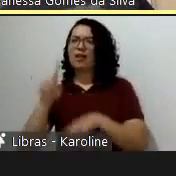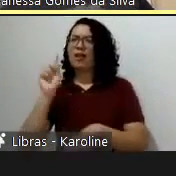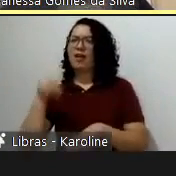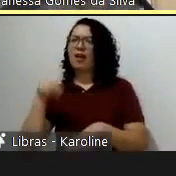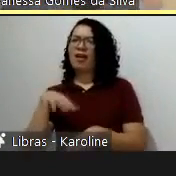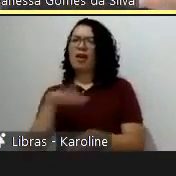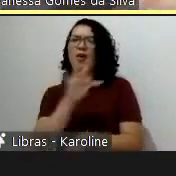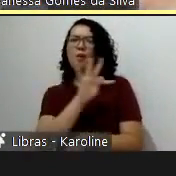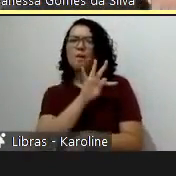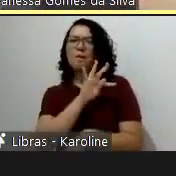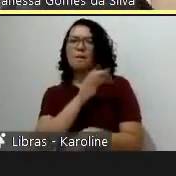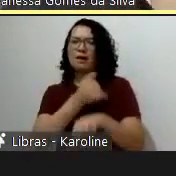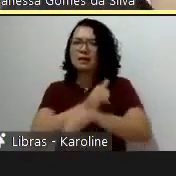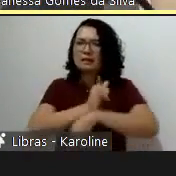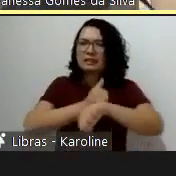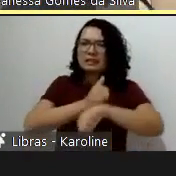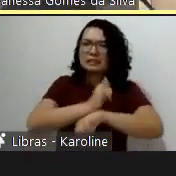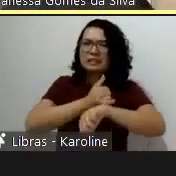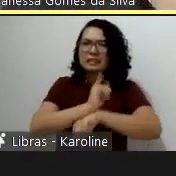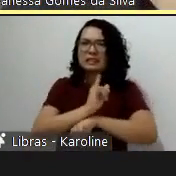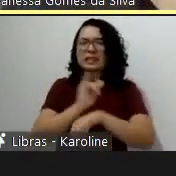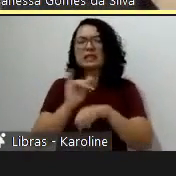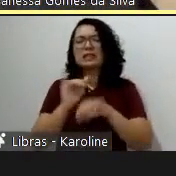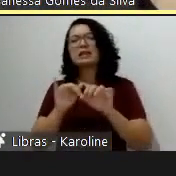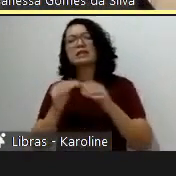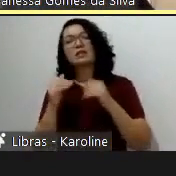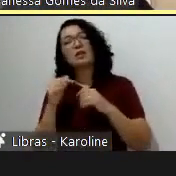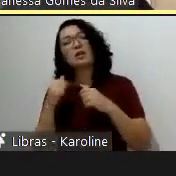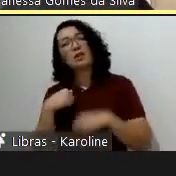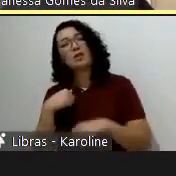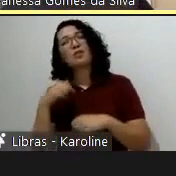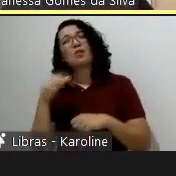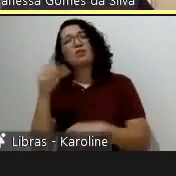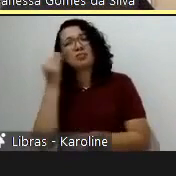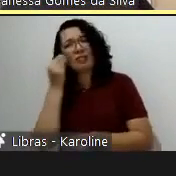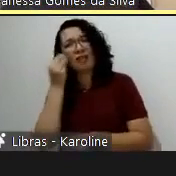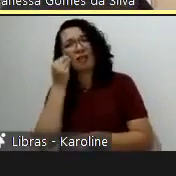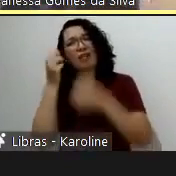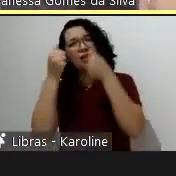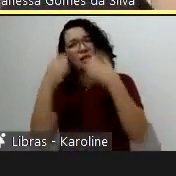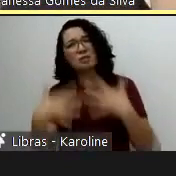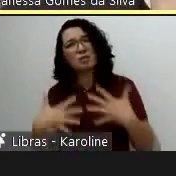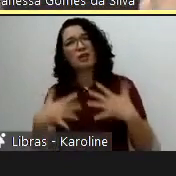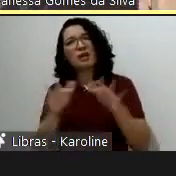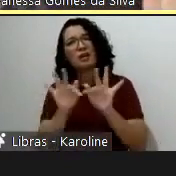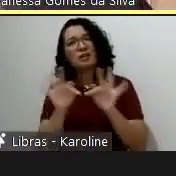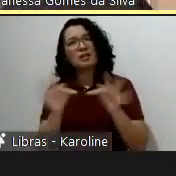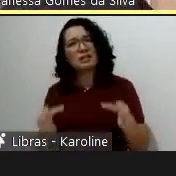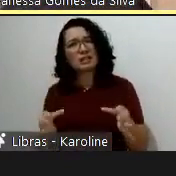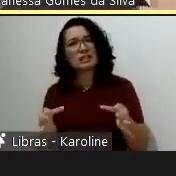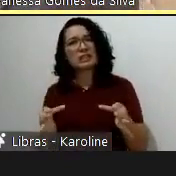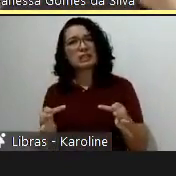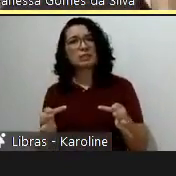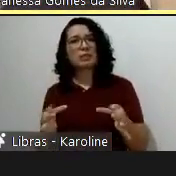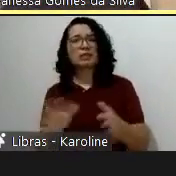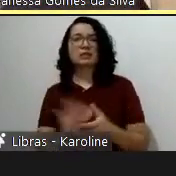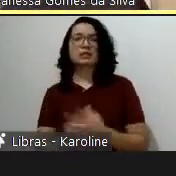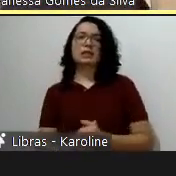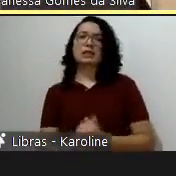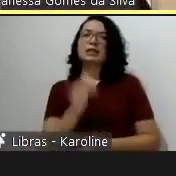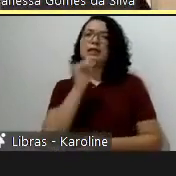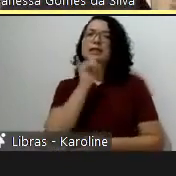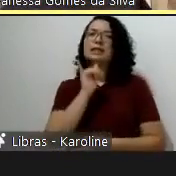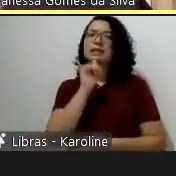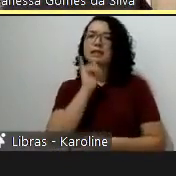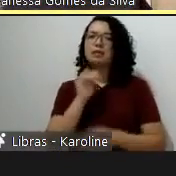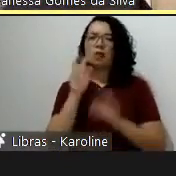uso de dados. Então, vou tentar colocar de um jeito simples uma coisa que é bem espinhosa, que é o seguinte, se vocês notarem aqui, eu quero investigar o impacto de